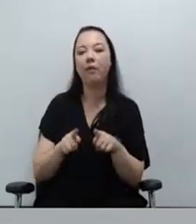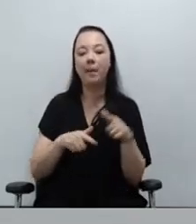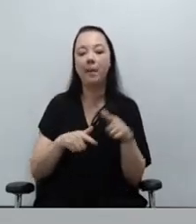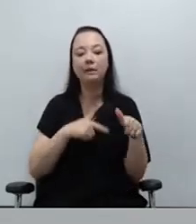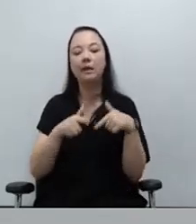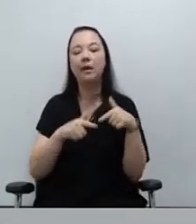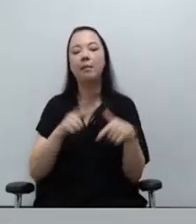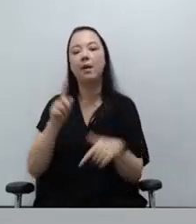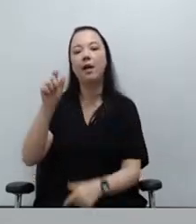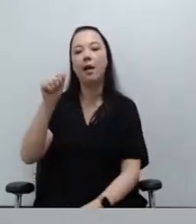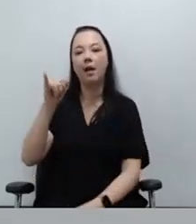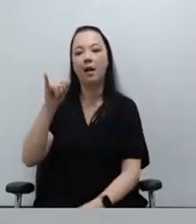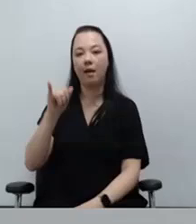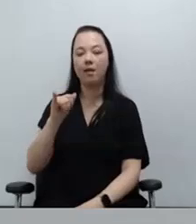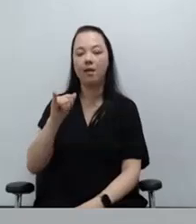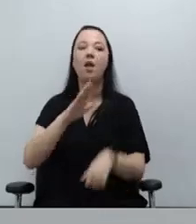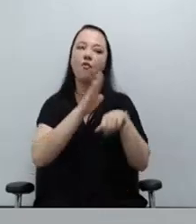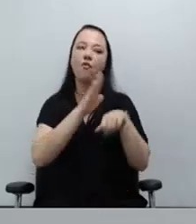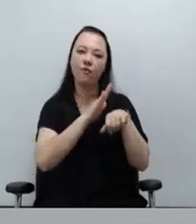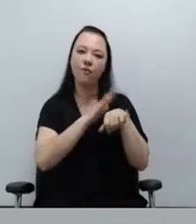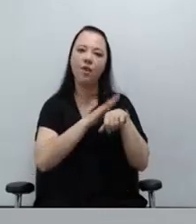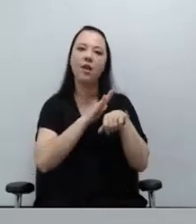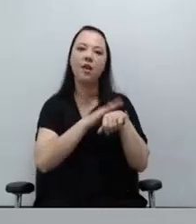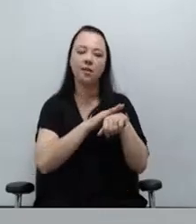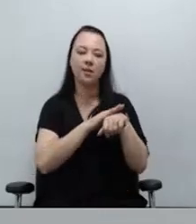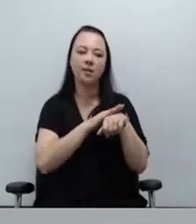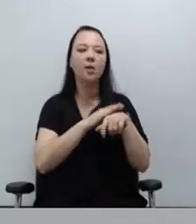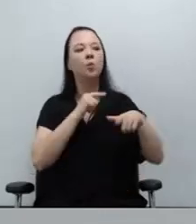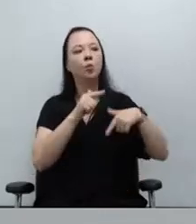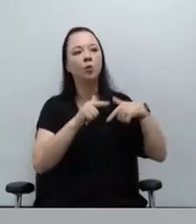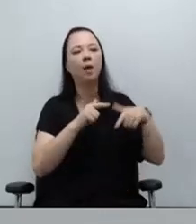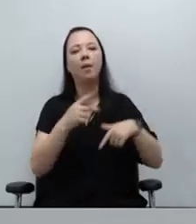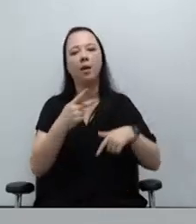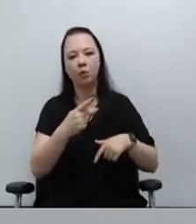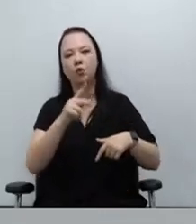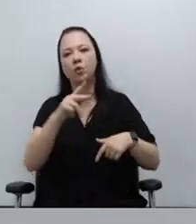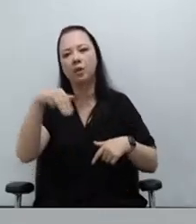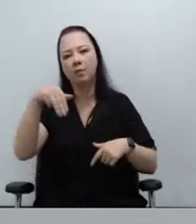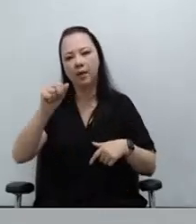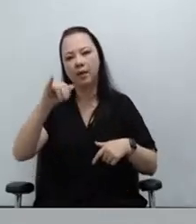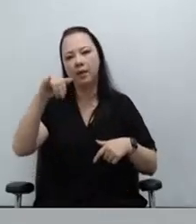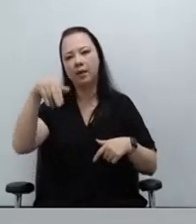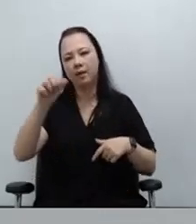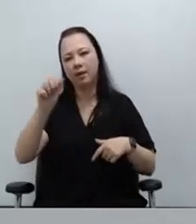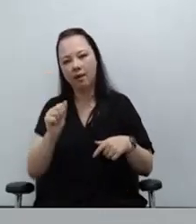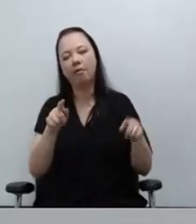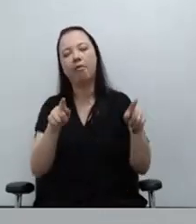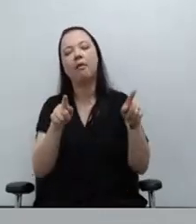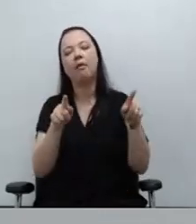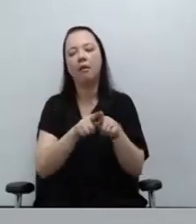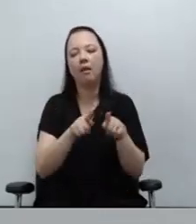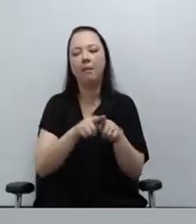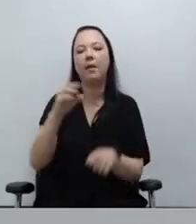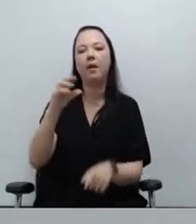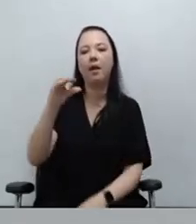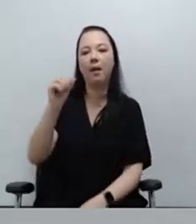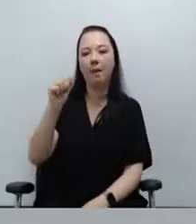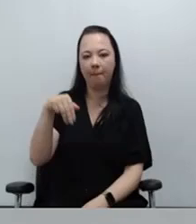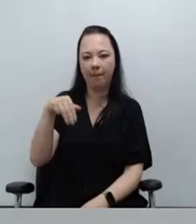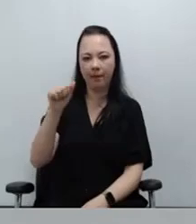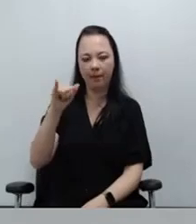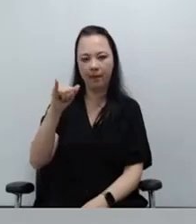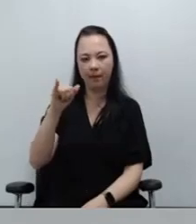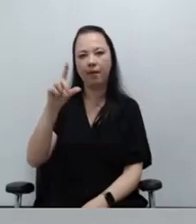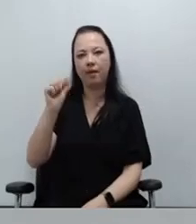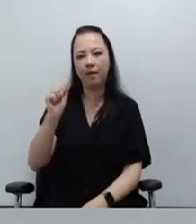trabalho que o Gai realizou no trabalho do Voipés, o seu também, da Marina, da Camila,